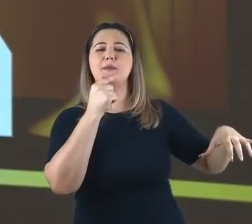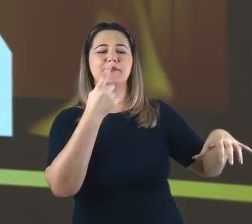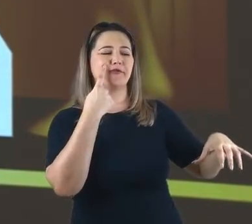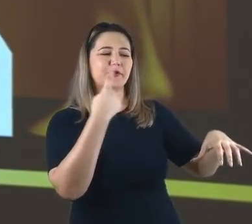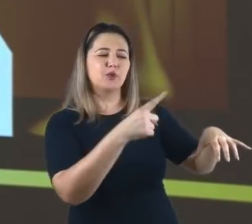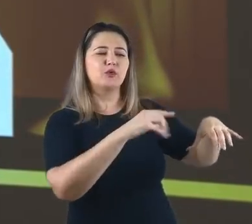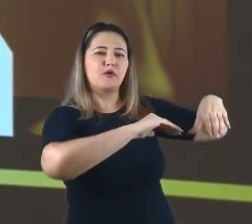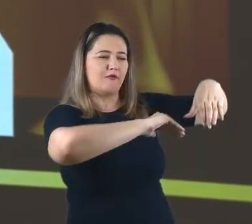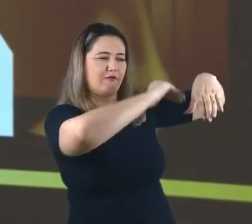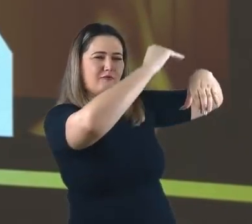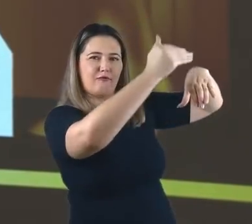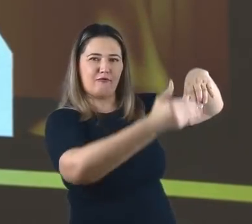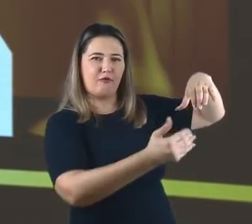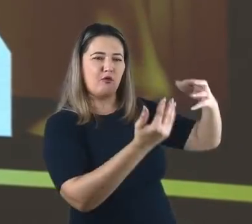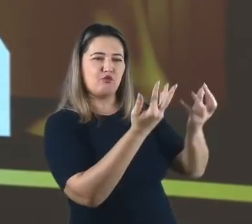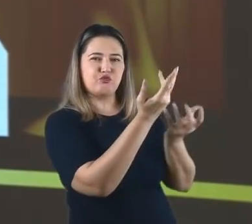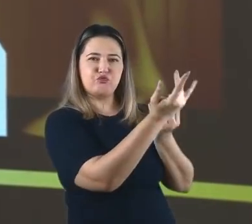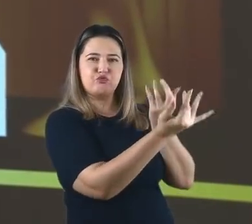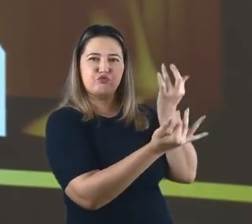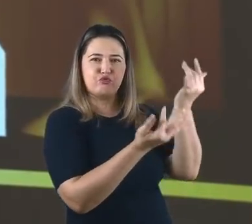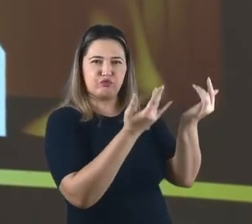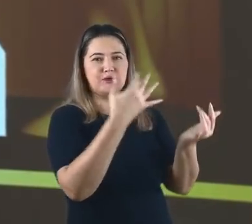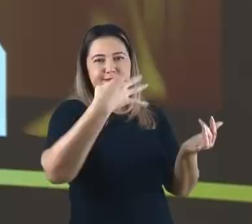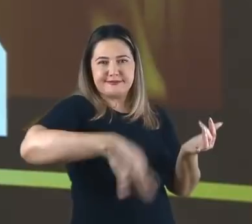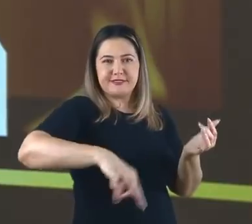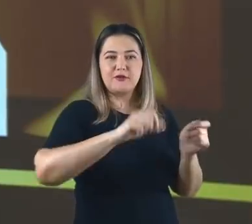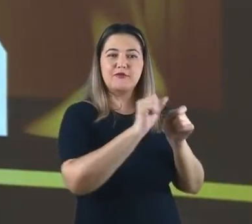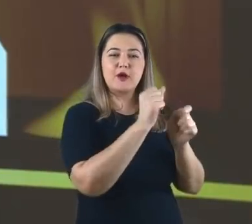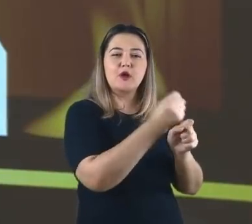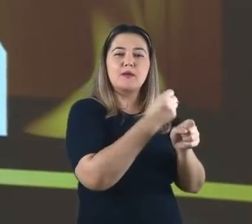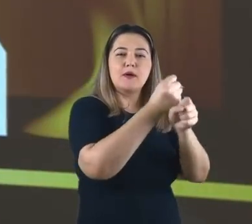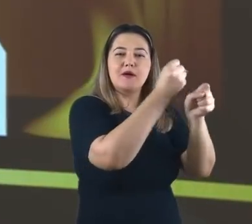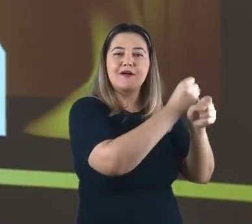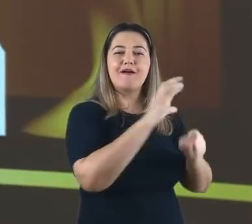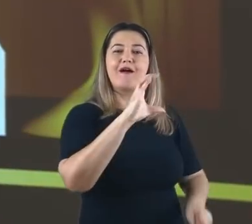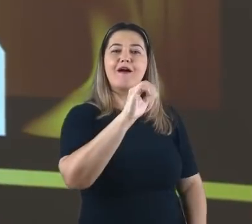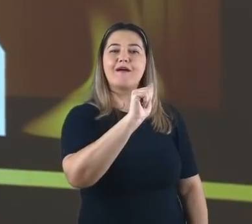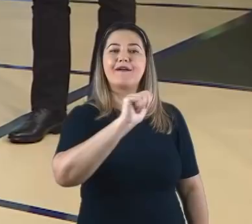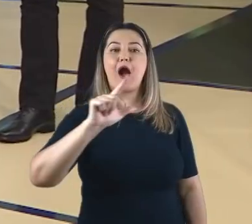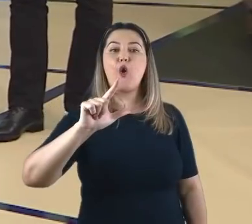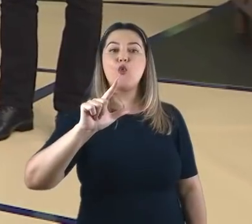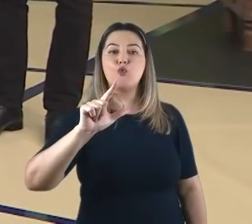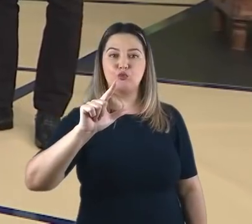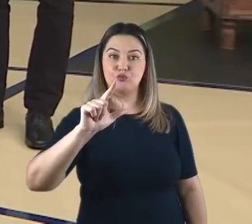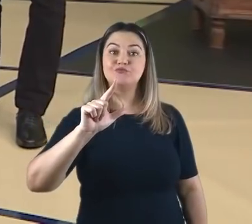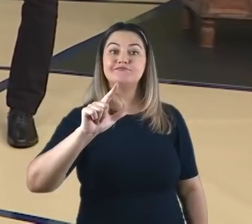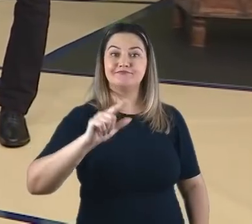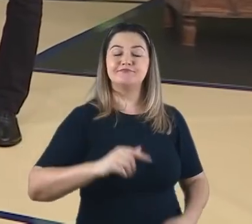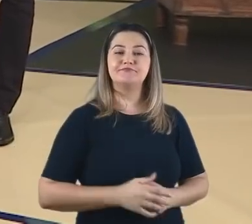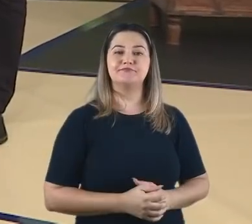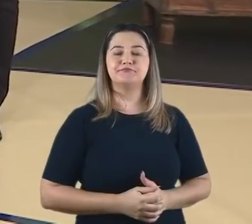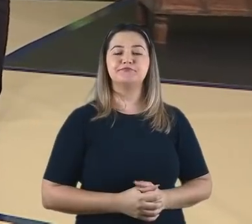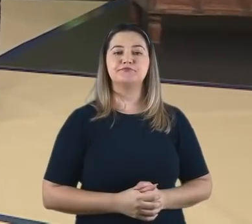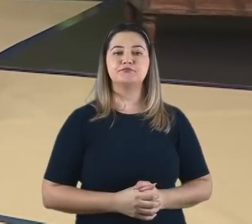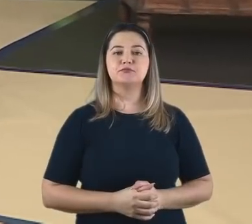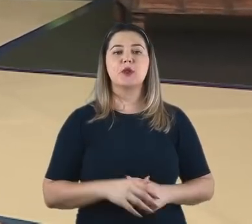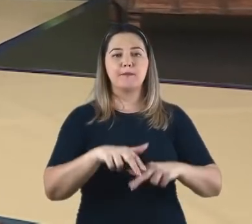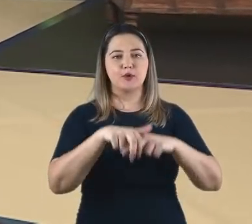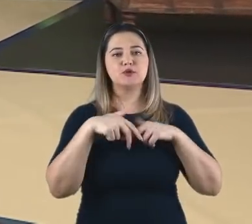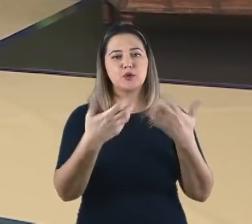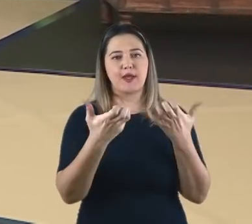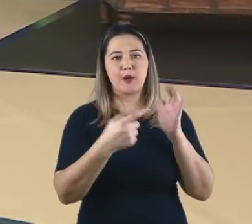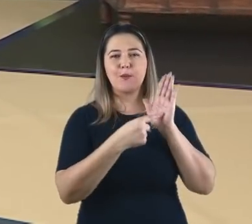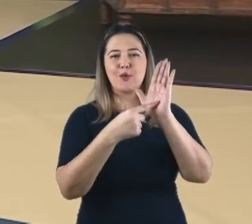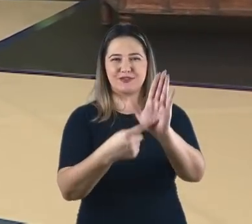Daniel capítulo 3 deve ter sido realmente semelhante a um forno de cal e é por causa disso que eu quero mostrar uma